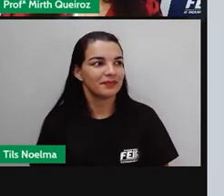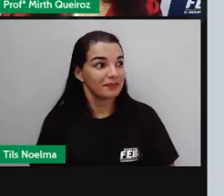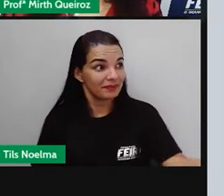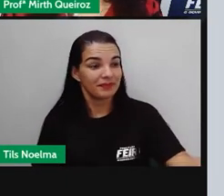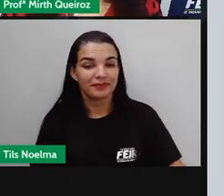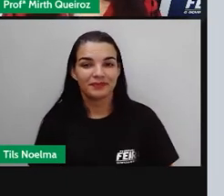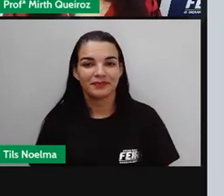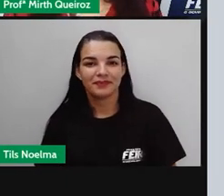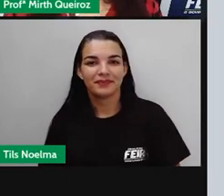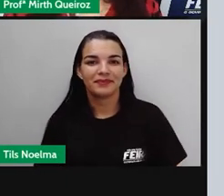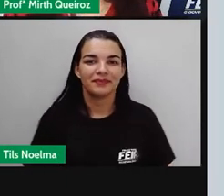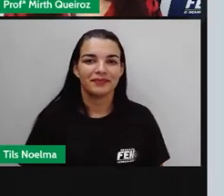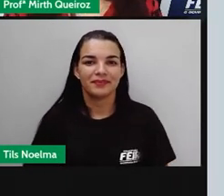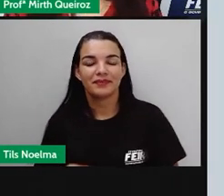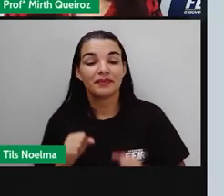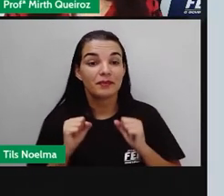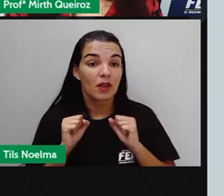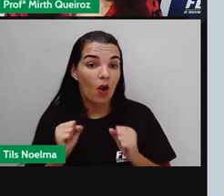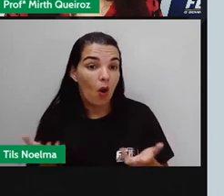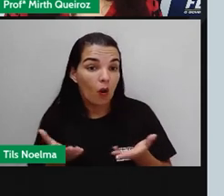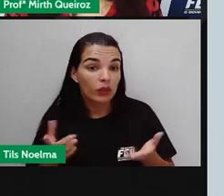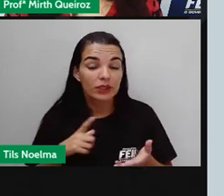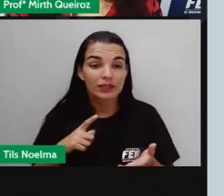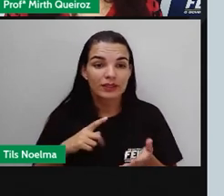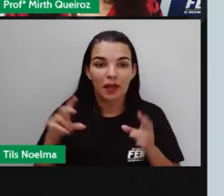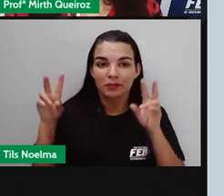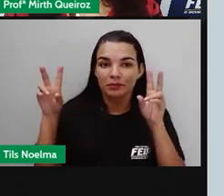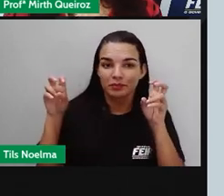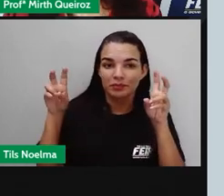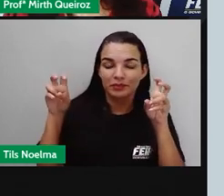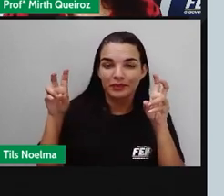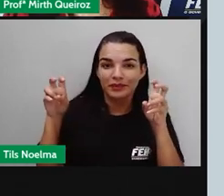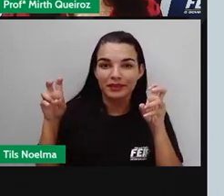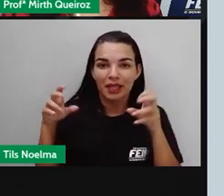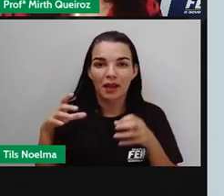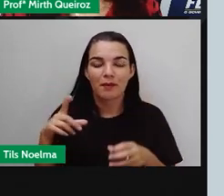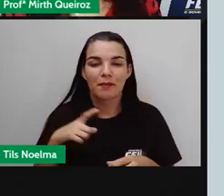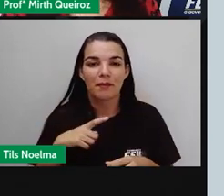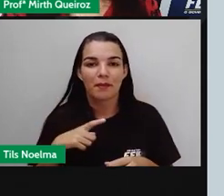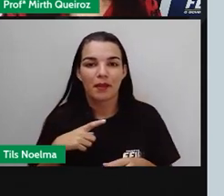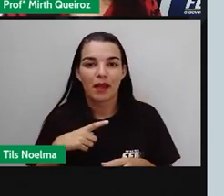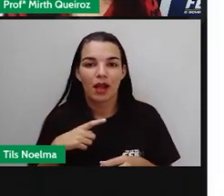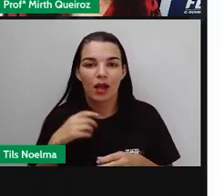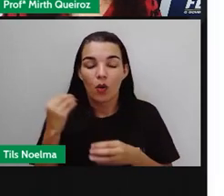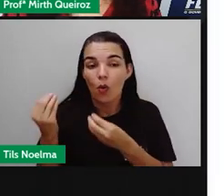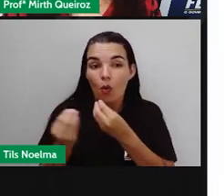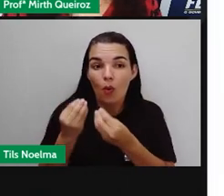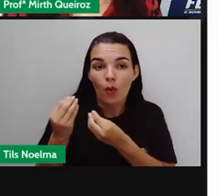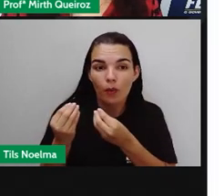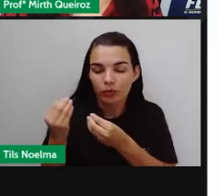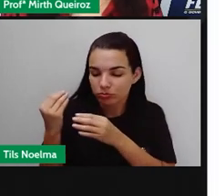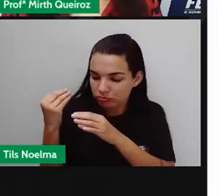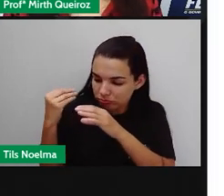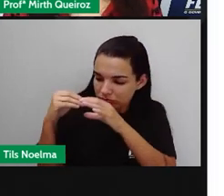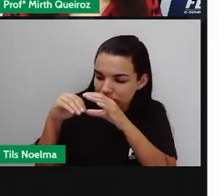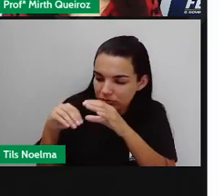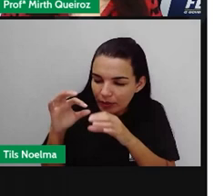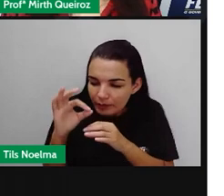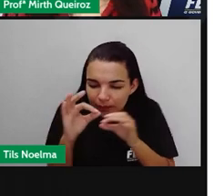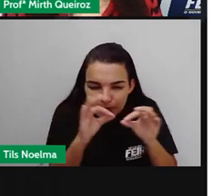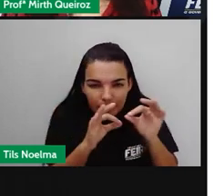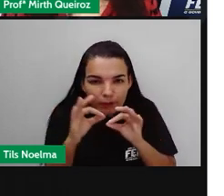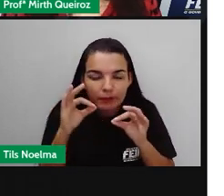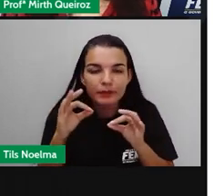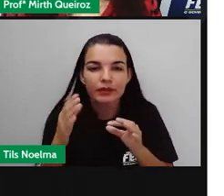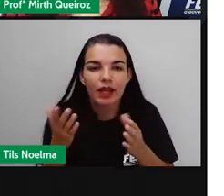Hoje nós falaremos sobre os microrganismos e sua ação nos seres vivos. E para